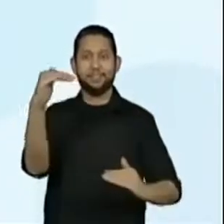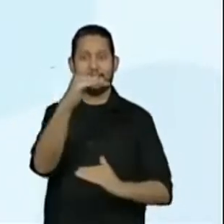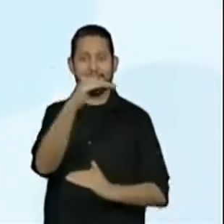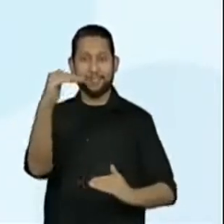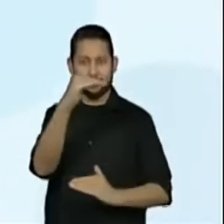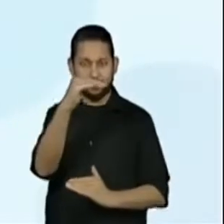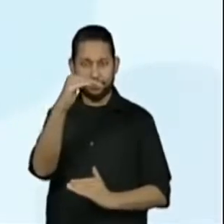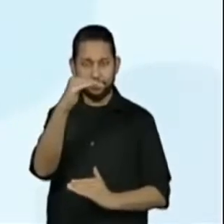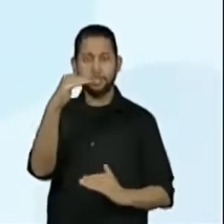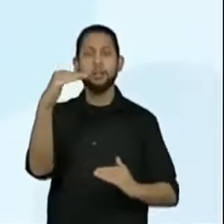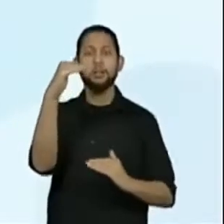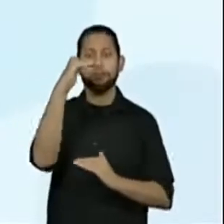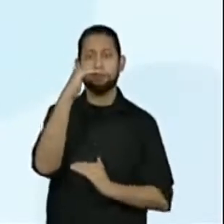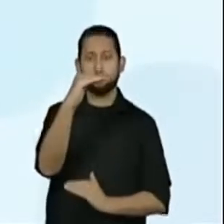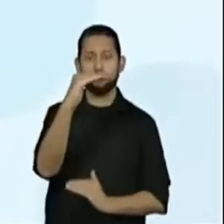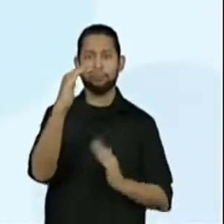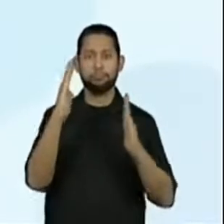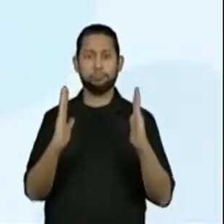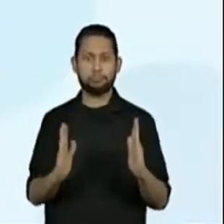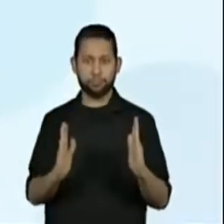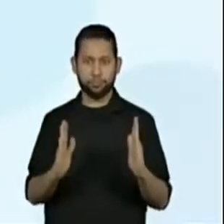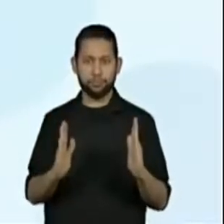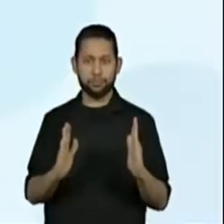desse retângulo.